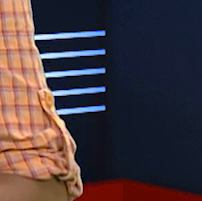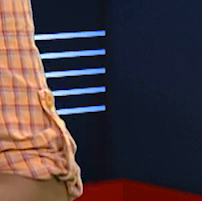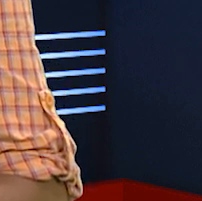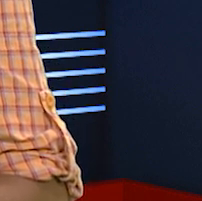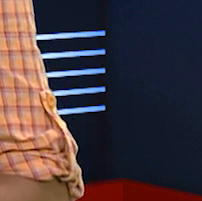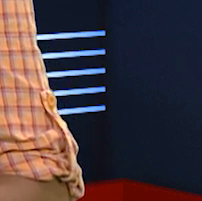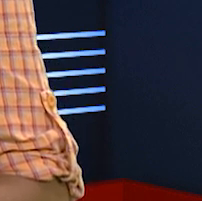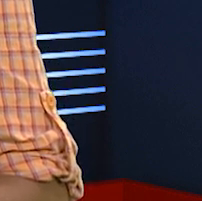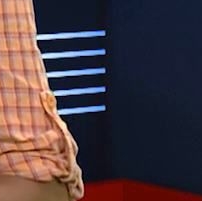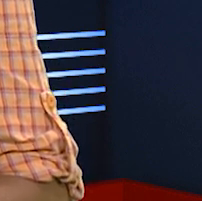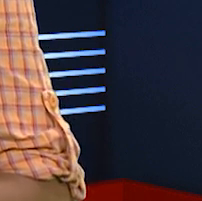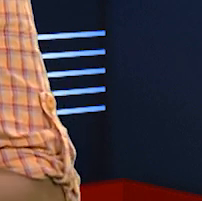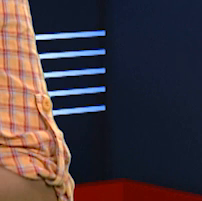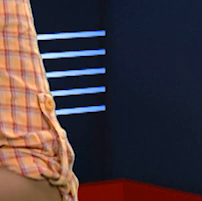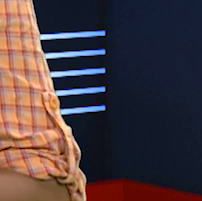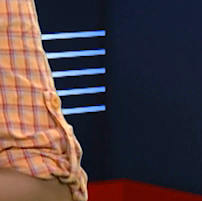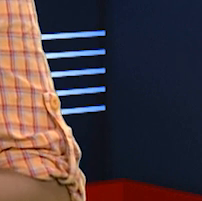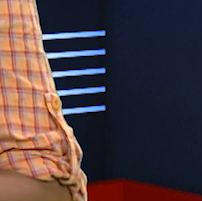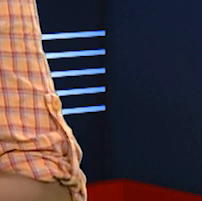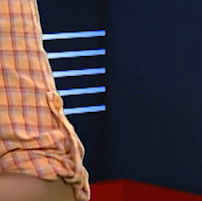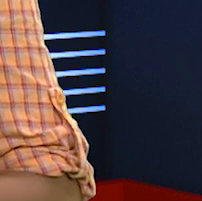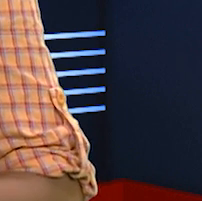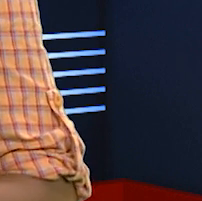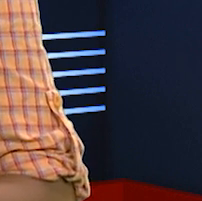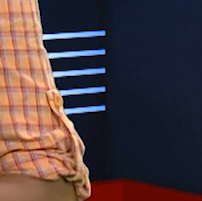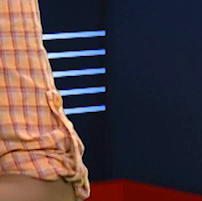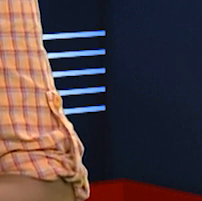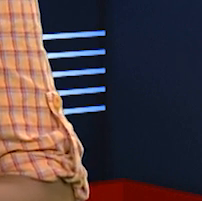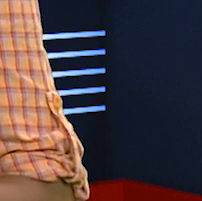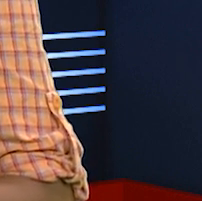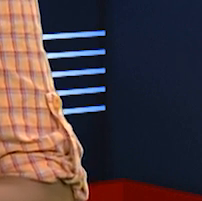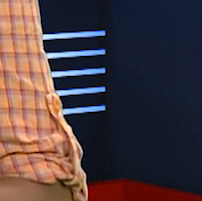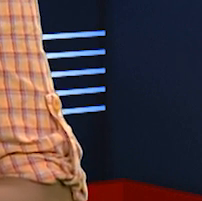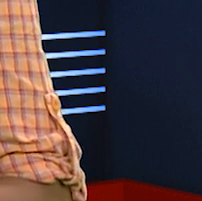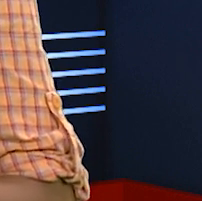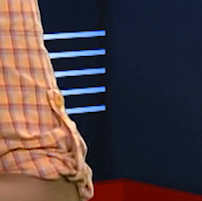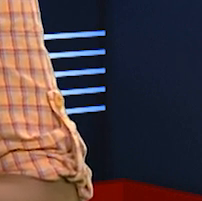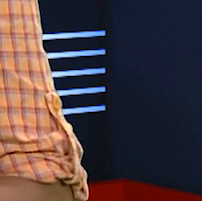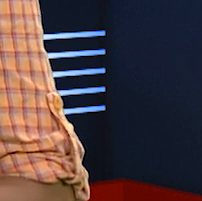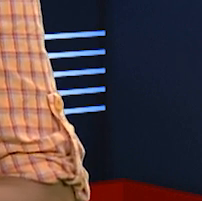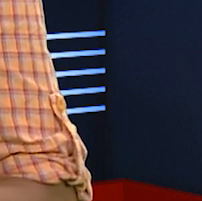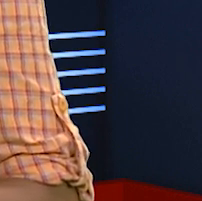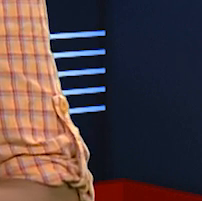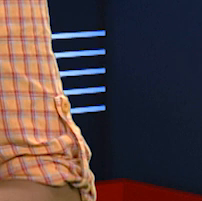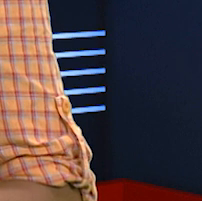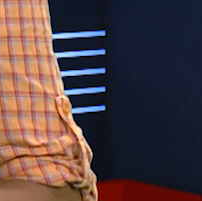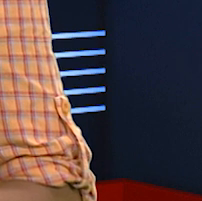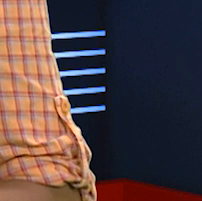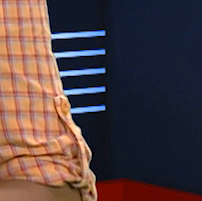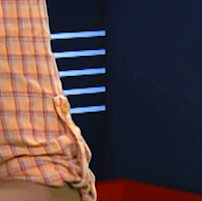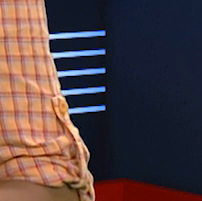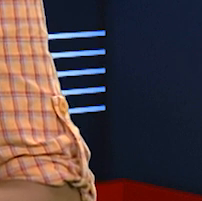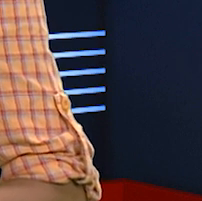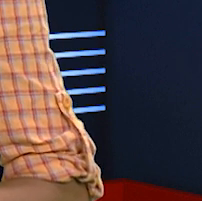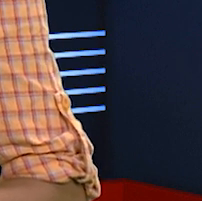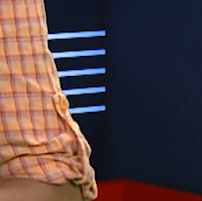proposta de orçamento do Estado para 2022 como uma oportunidade perdida Demonstra que o tempo de